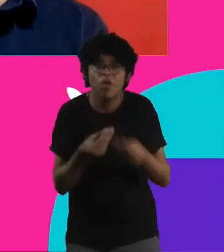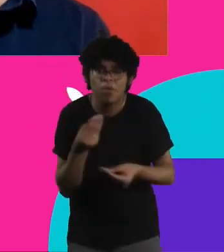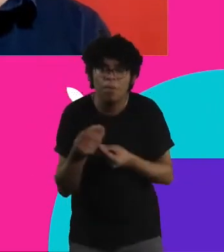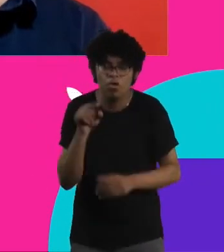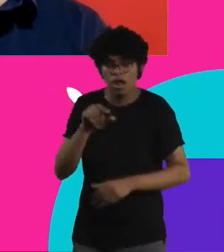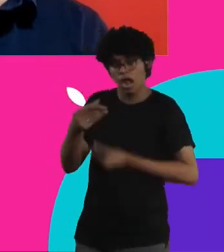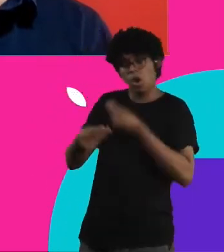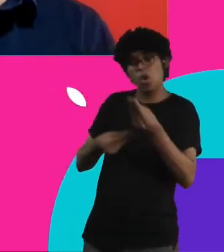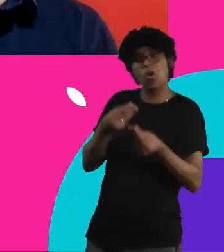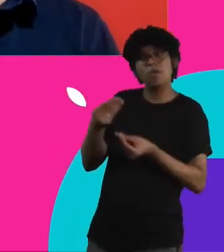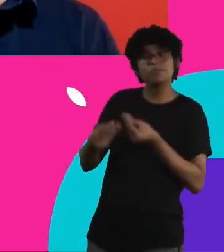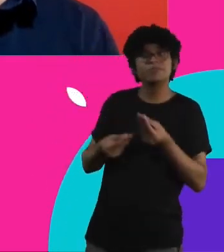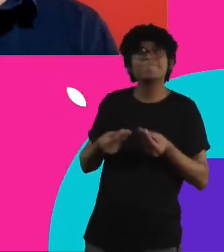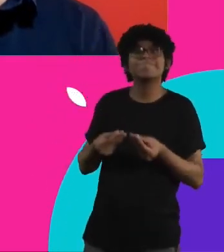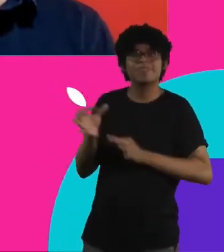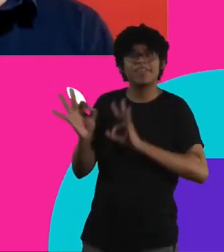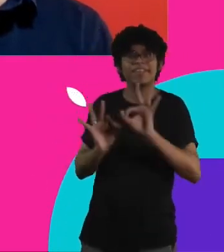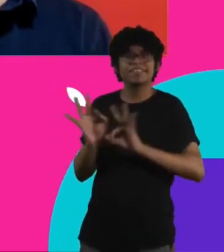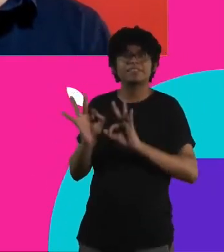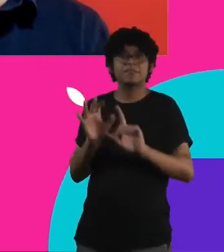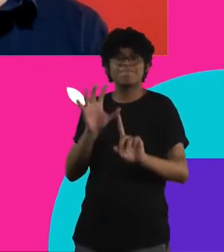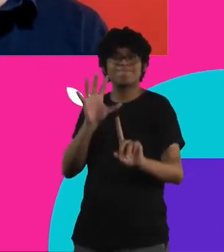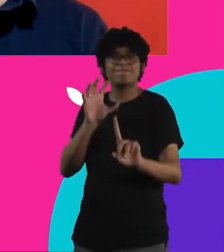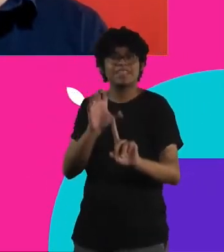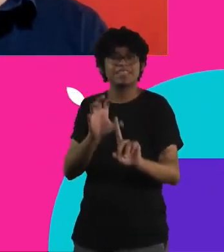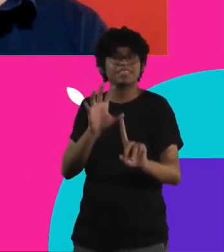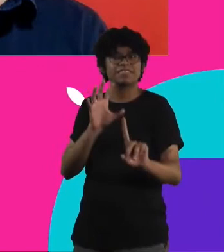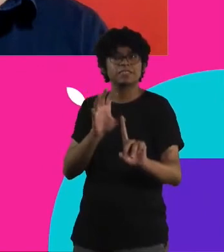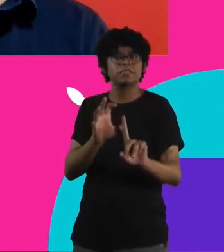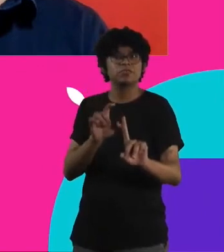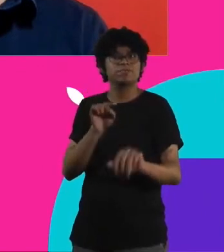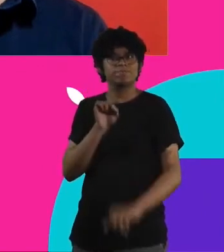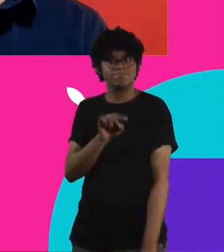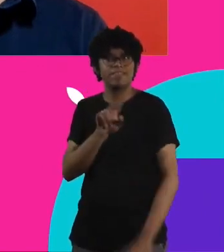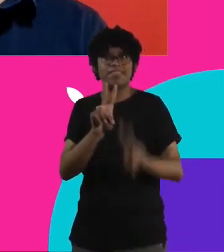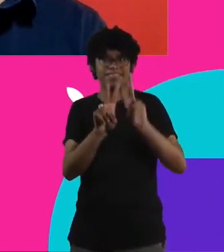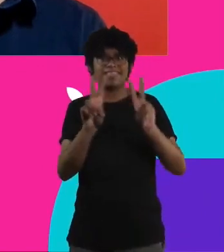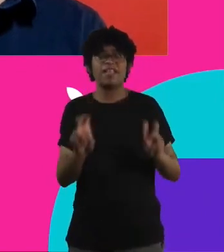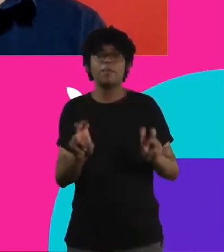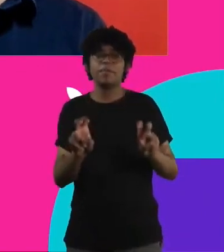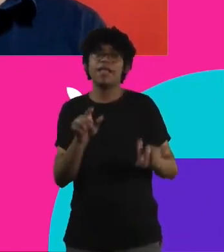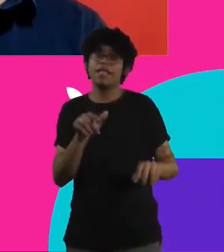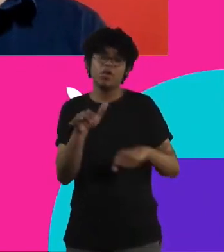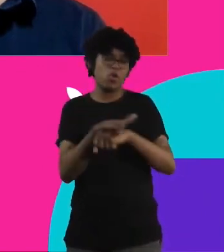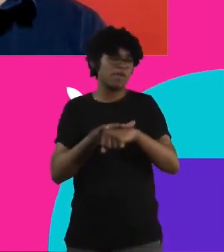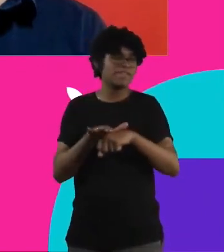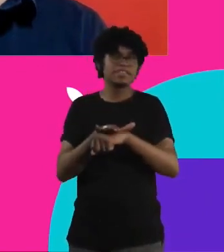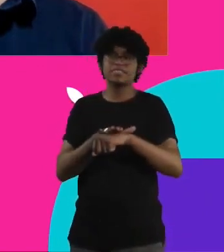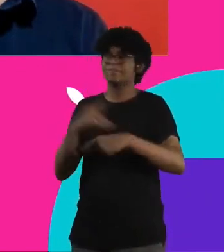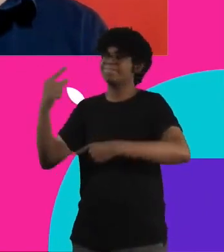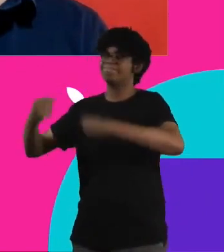organiza dentro desse movimento pra colocar uma pressão sobre isso é realmente só conversando com todos os